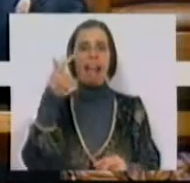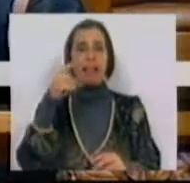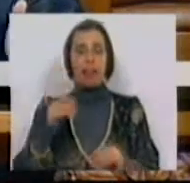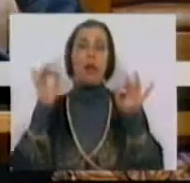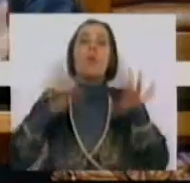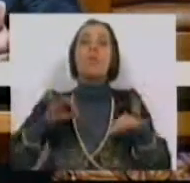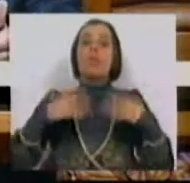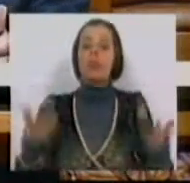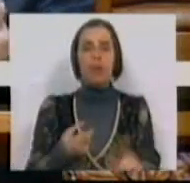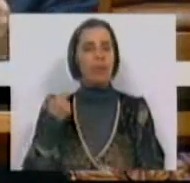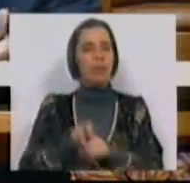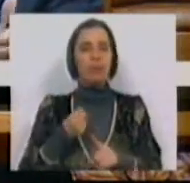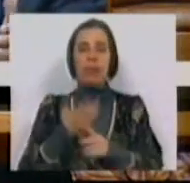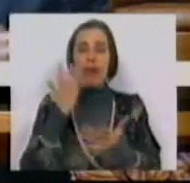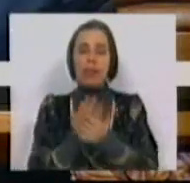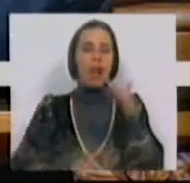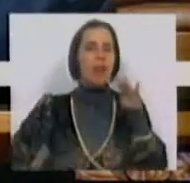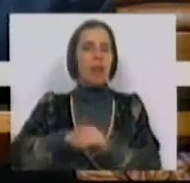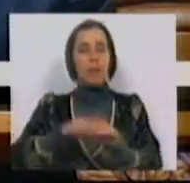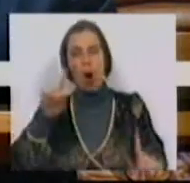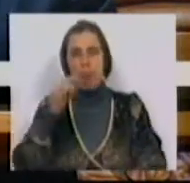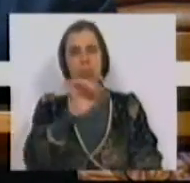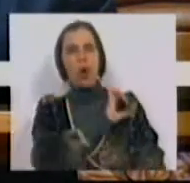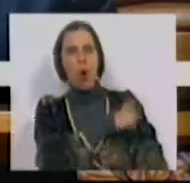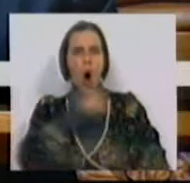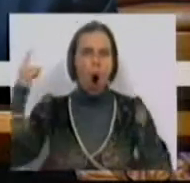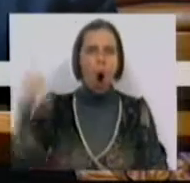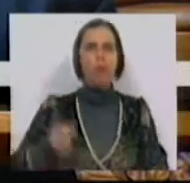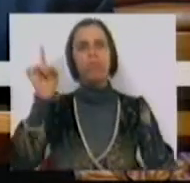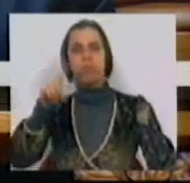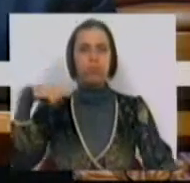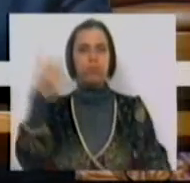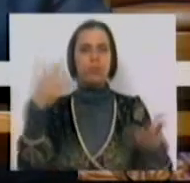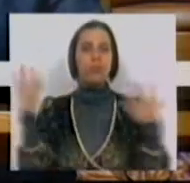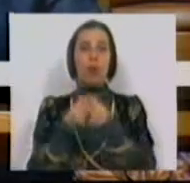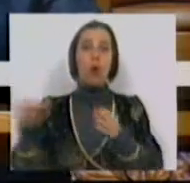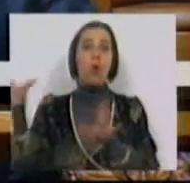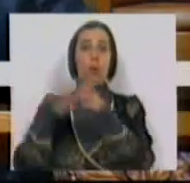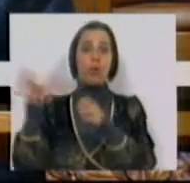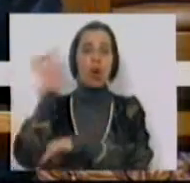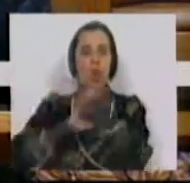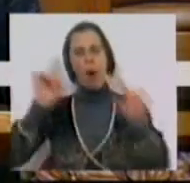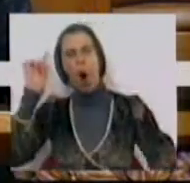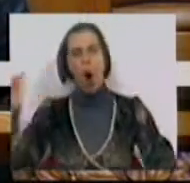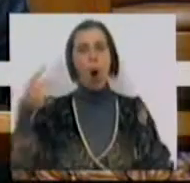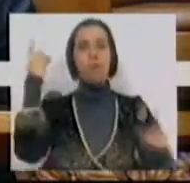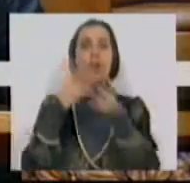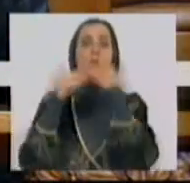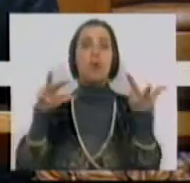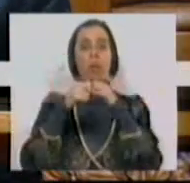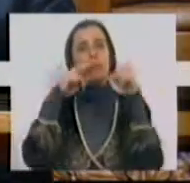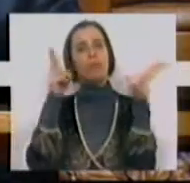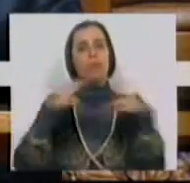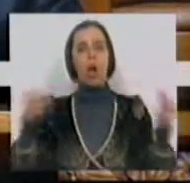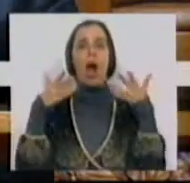E, por fim, não lutou, até ao limite como era a sua competência e obrigação, junto da Comissão Europeia, para encontrar soluções para os problemas